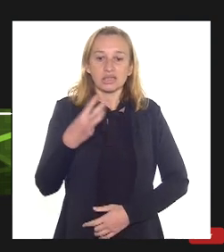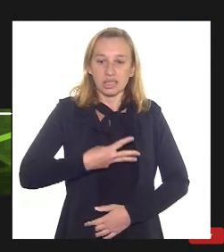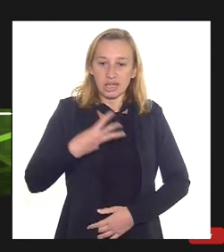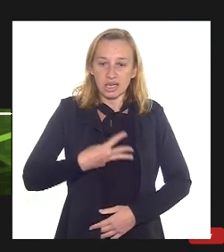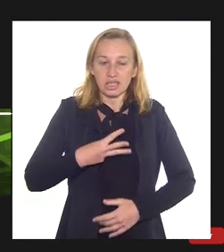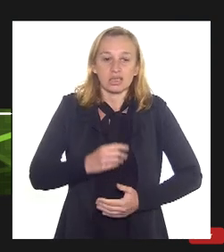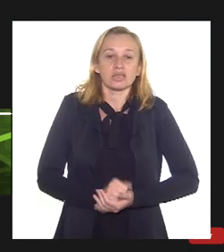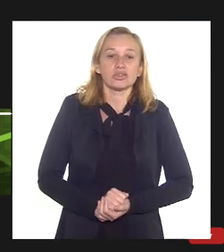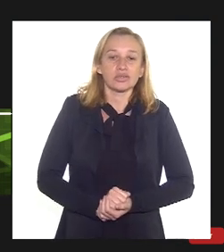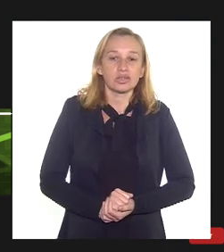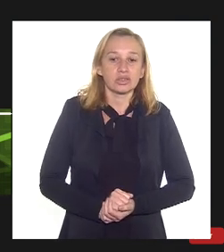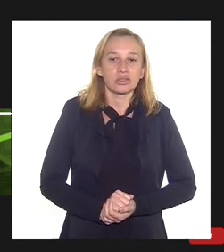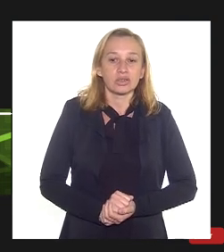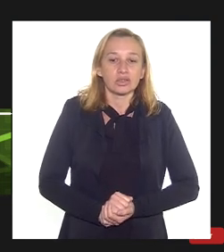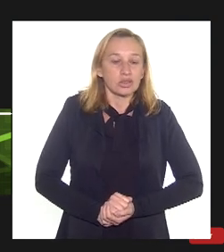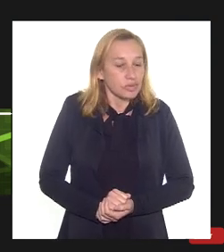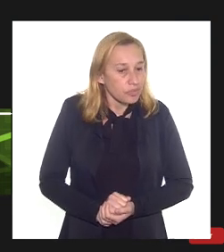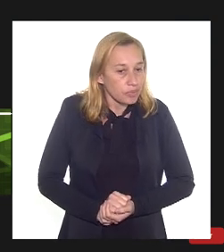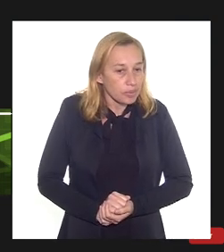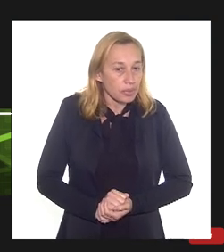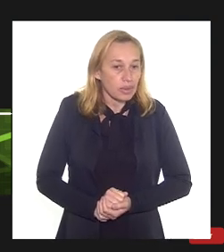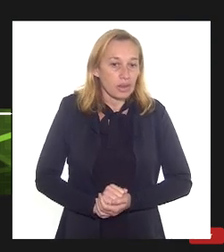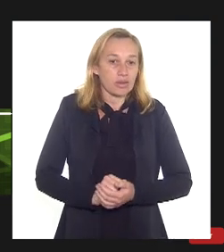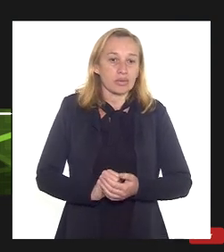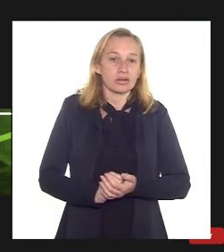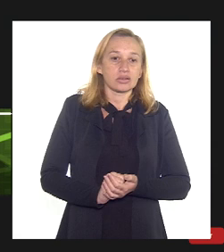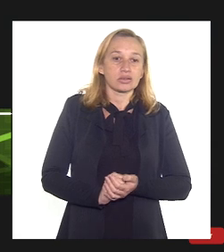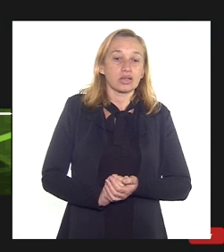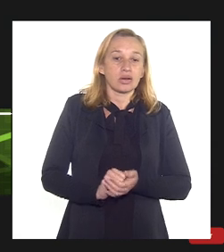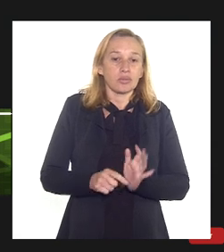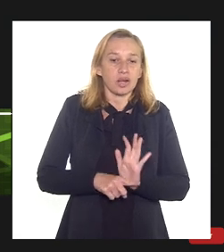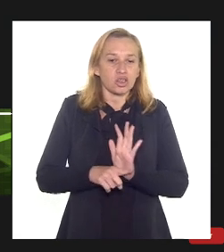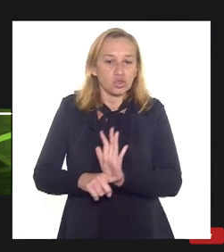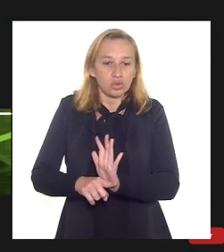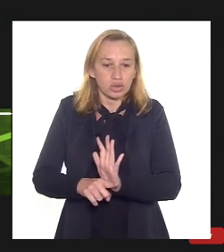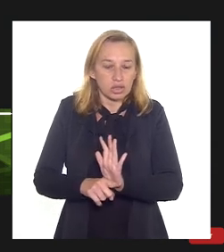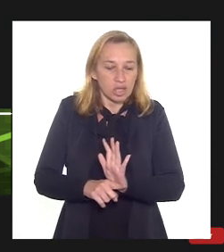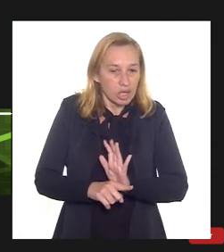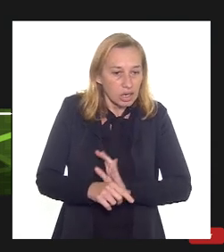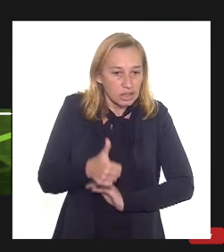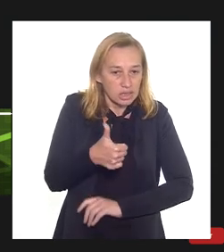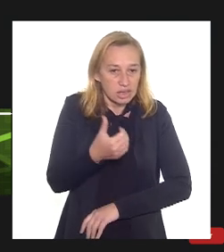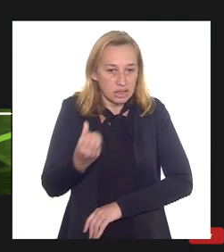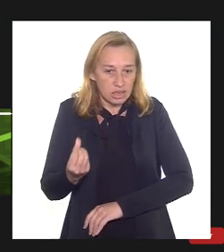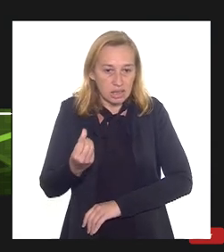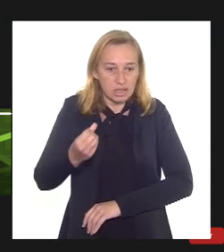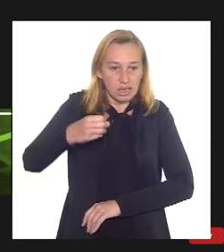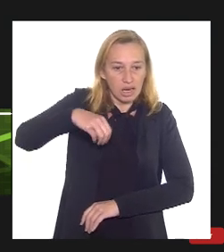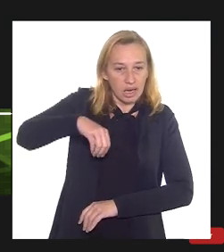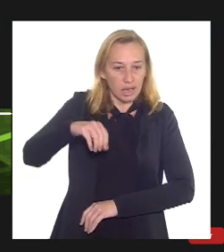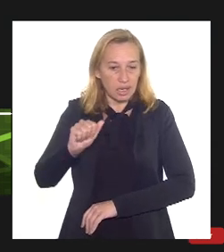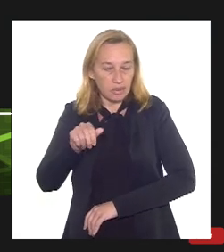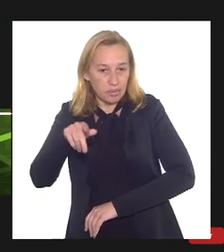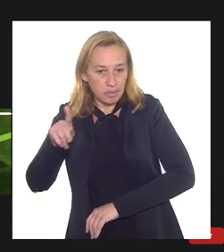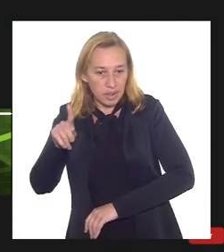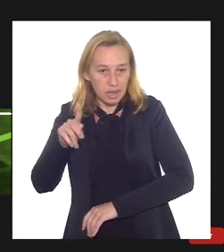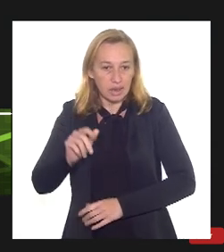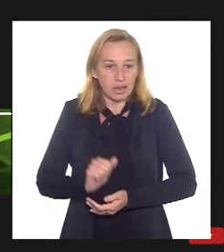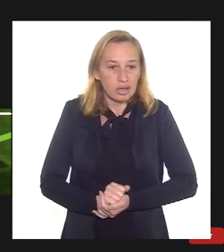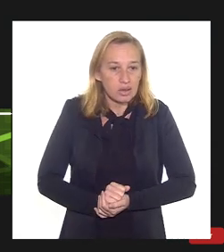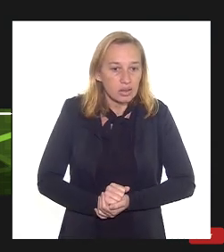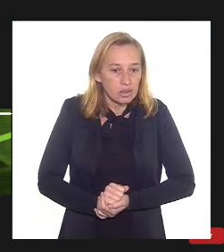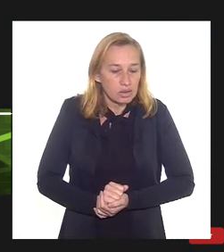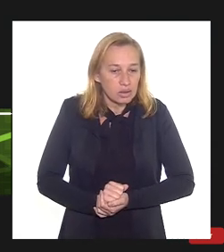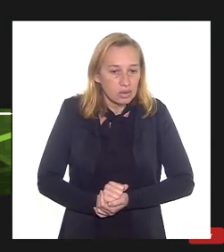processá-lo e colocá-lo em condições para comercialização, para atender a resolução 16 da ANP, que especifica qual é a